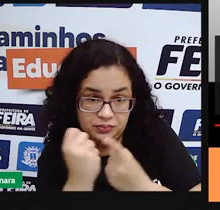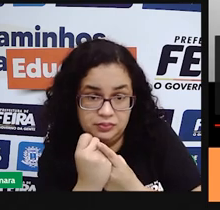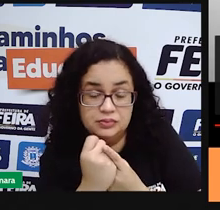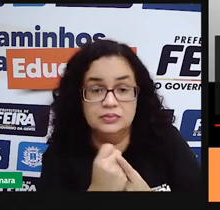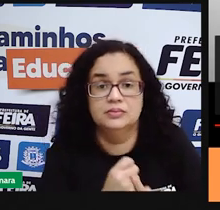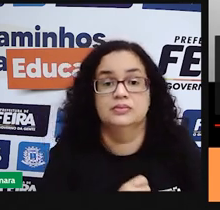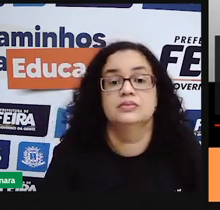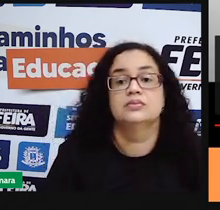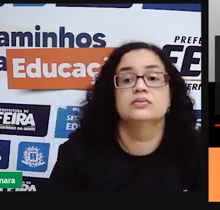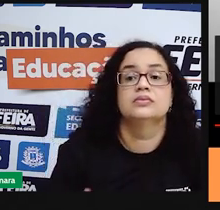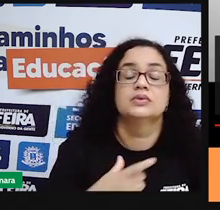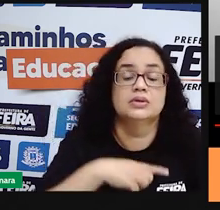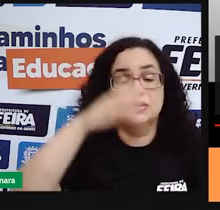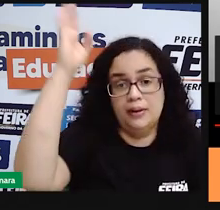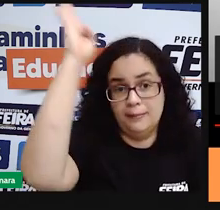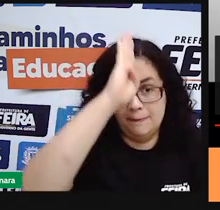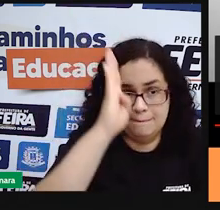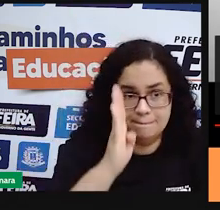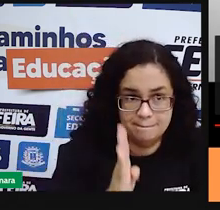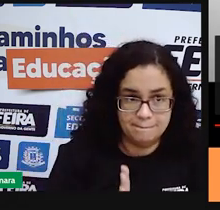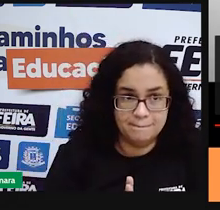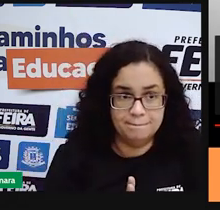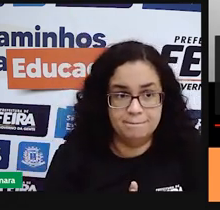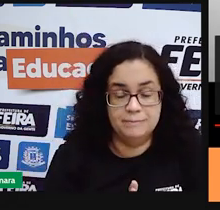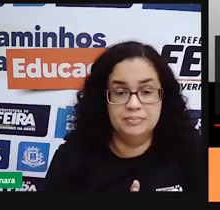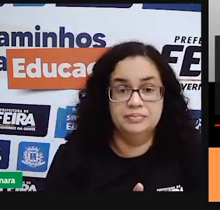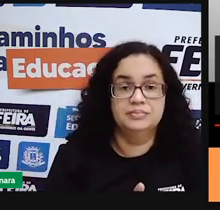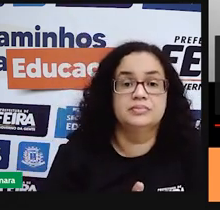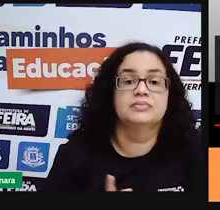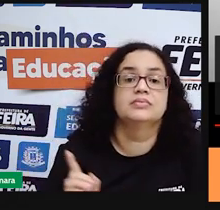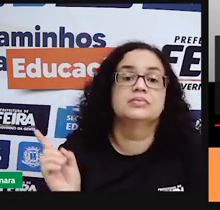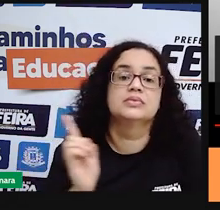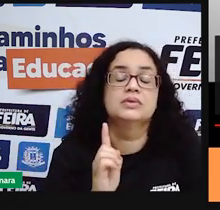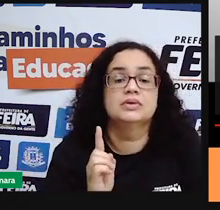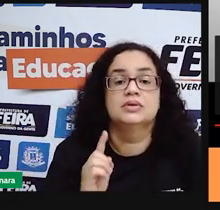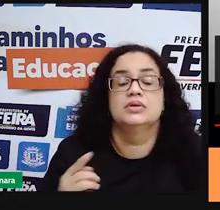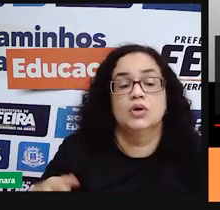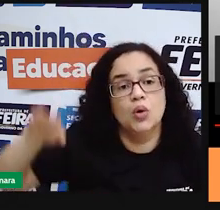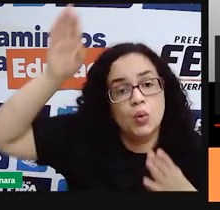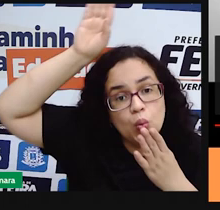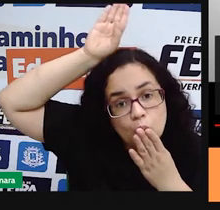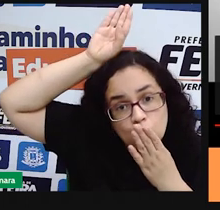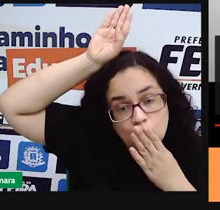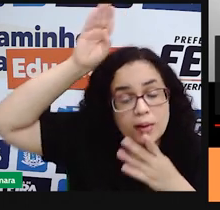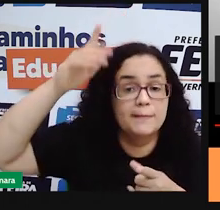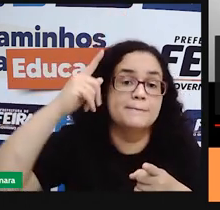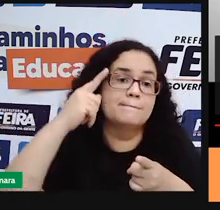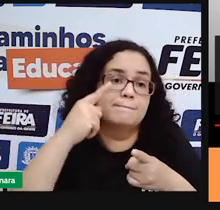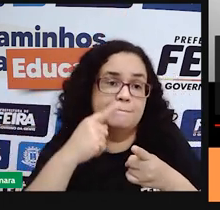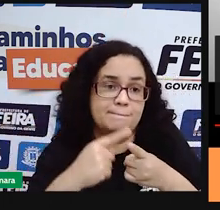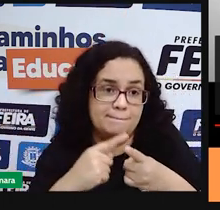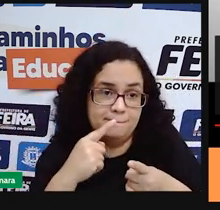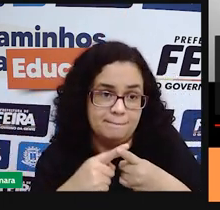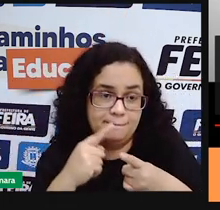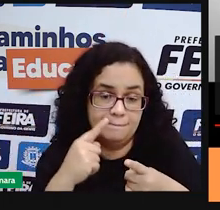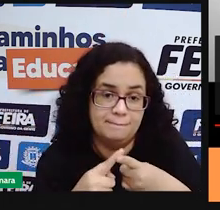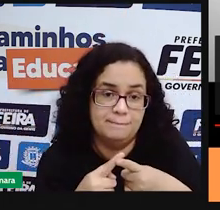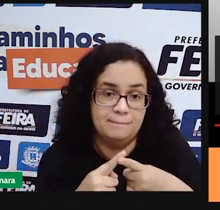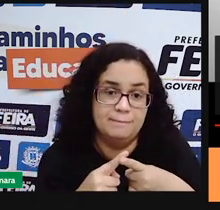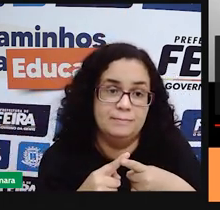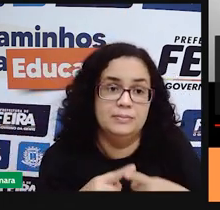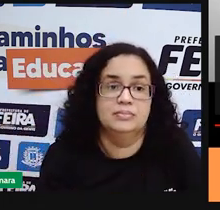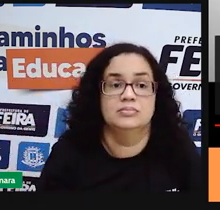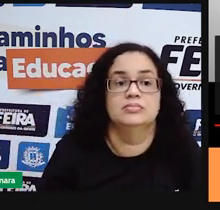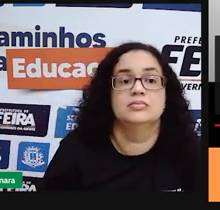brasileiros, né? E não deixarem de ser indígenas por conta disso. Eles vão estar inseridos nos